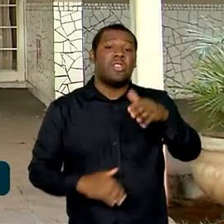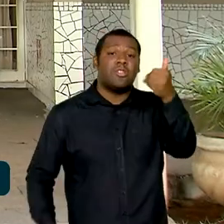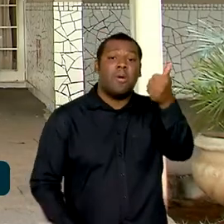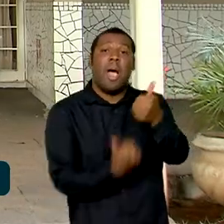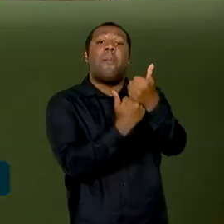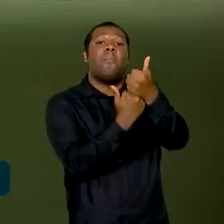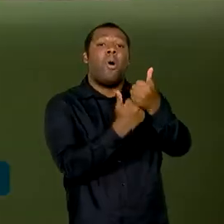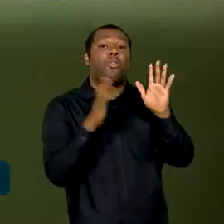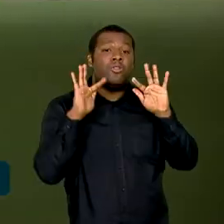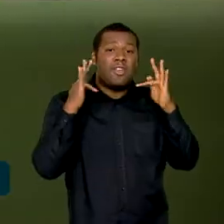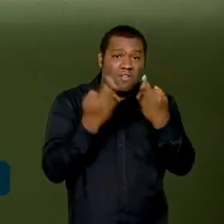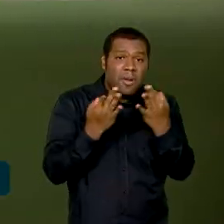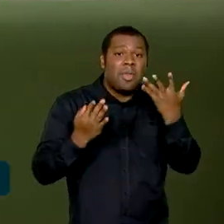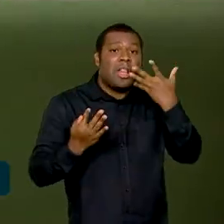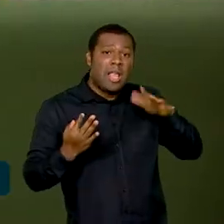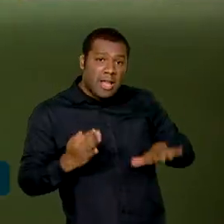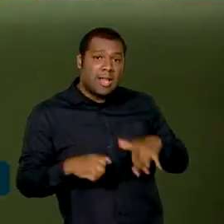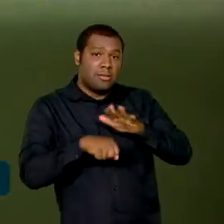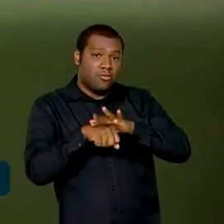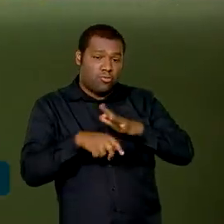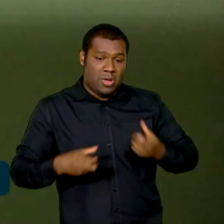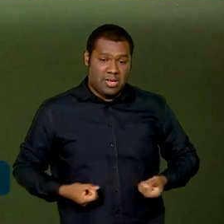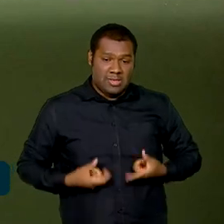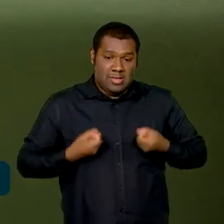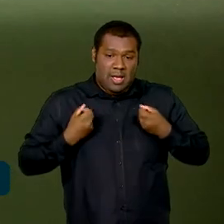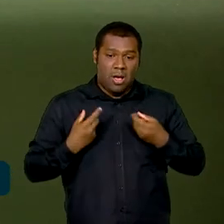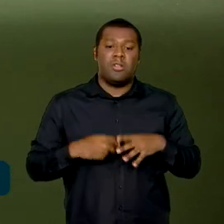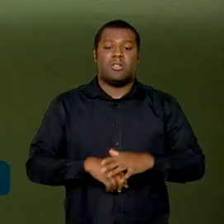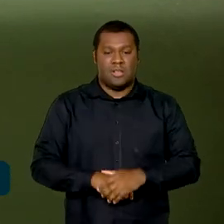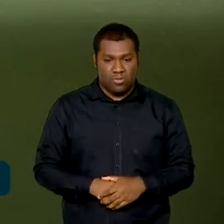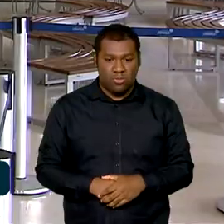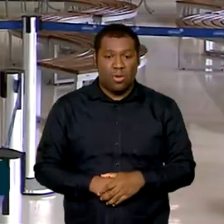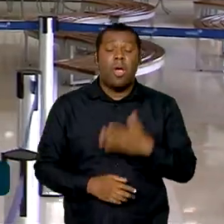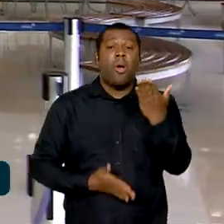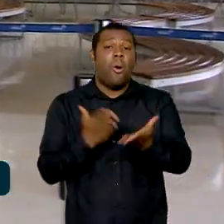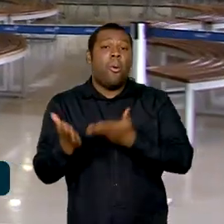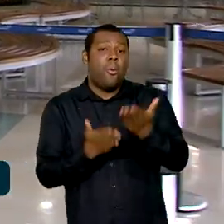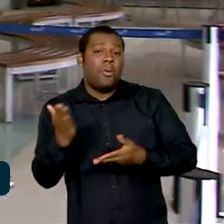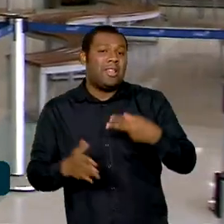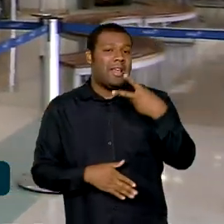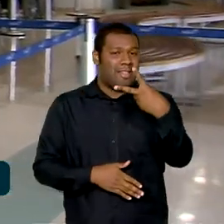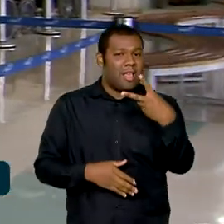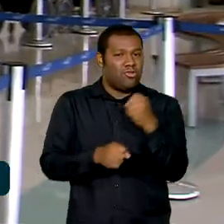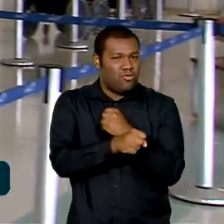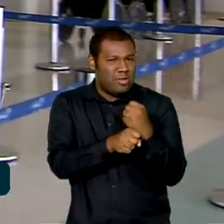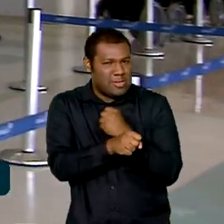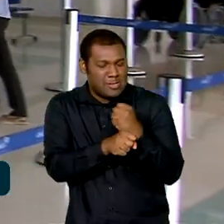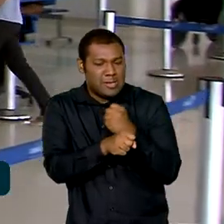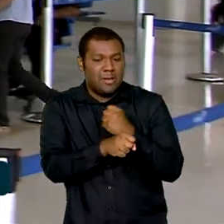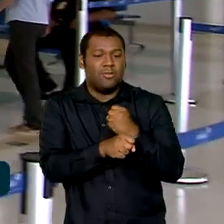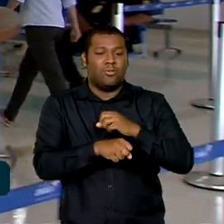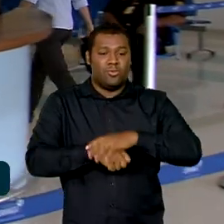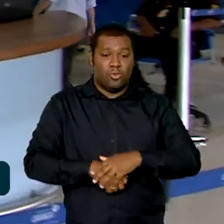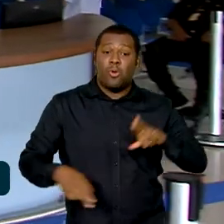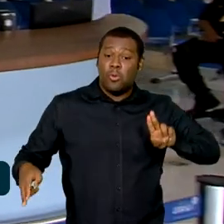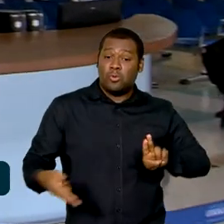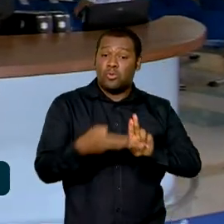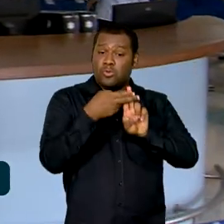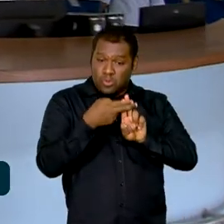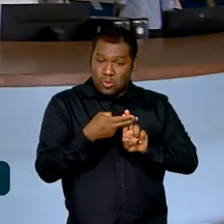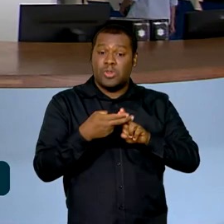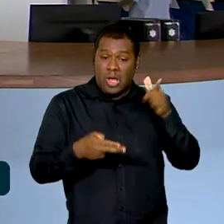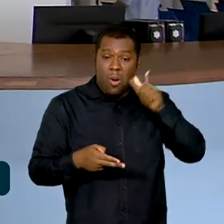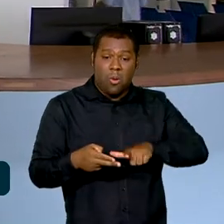familiares e crianças com câncer. O tratamento, que durou dois anos e meio, foi todo feito pelo SUS,